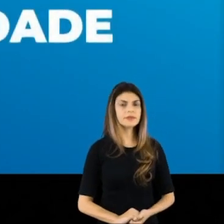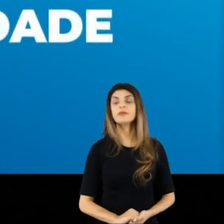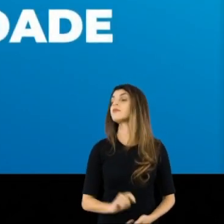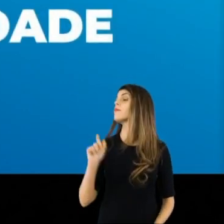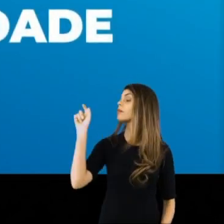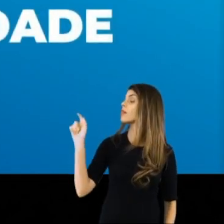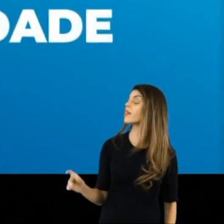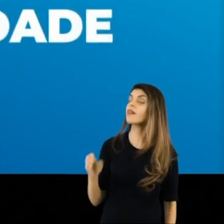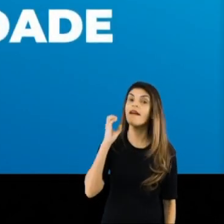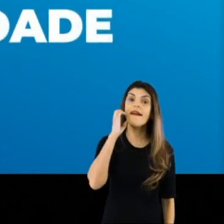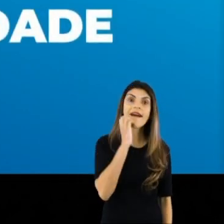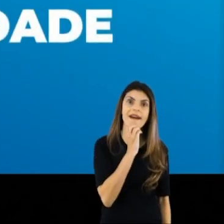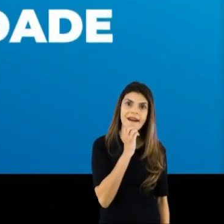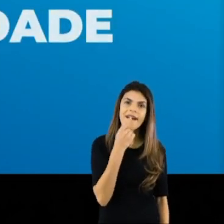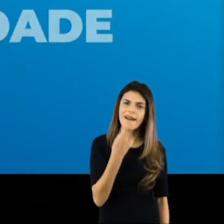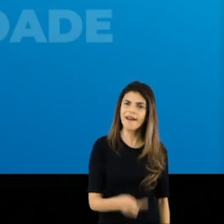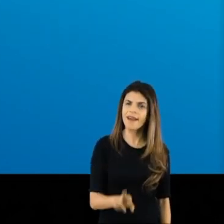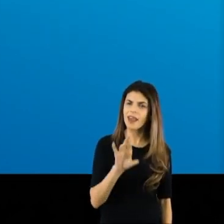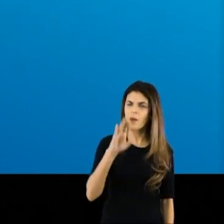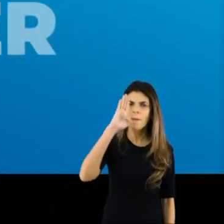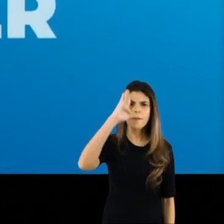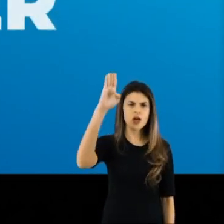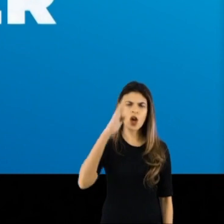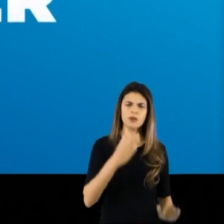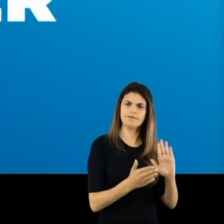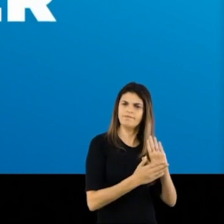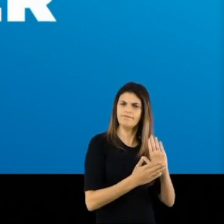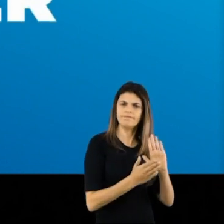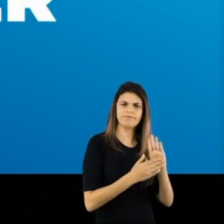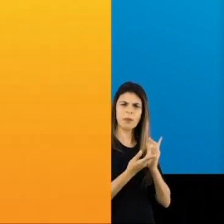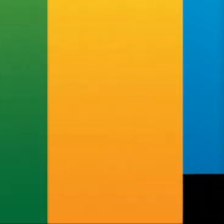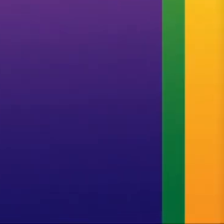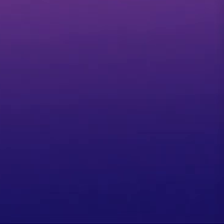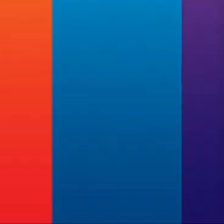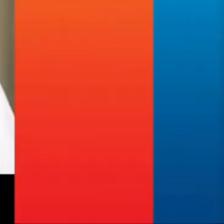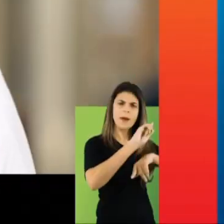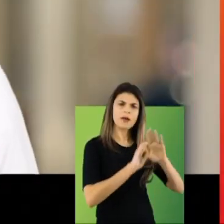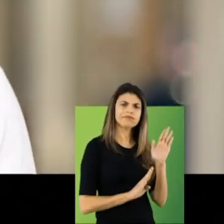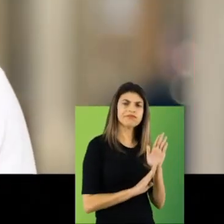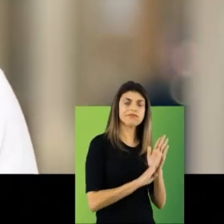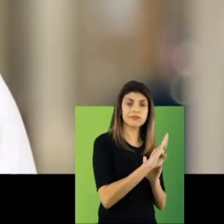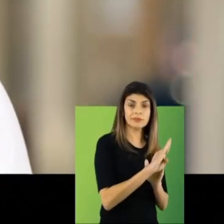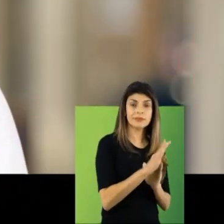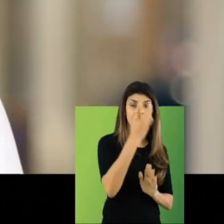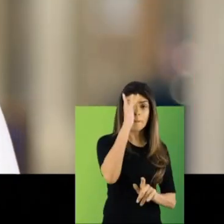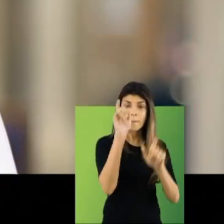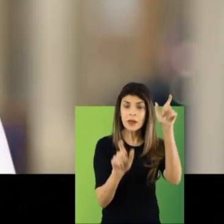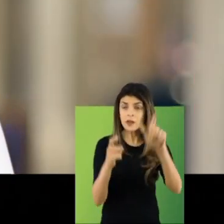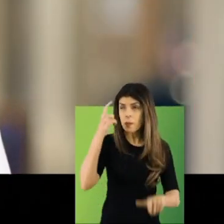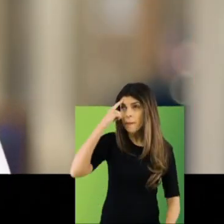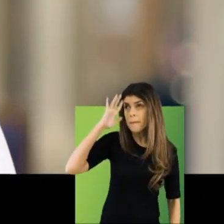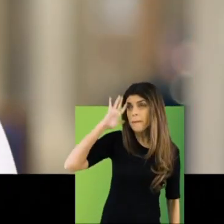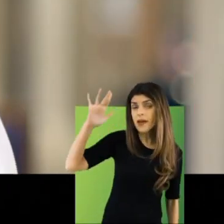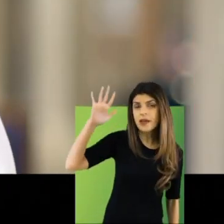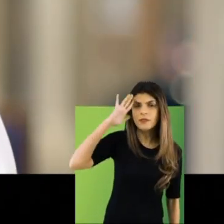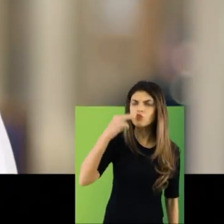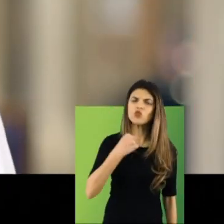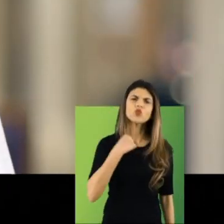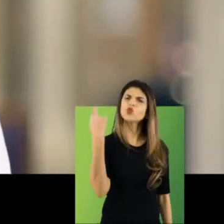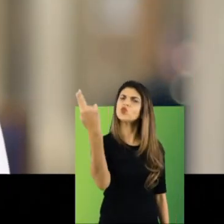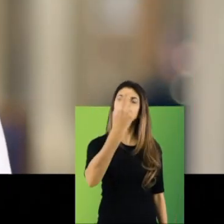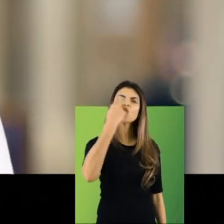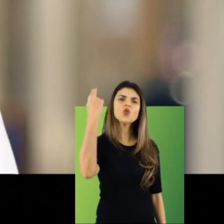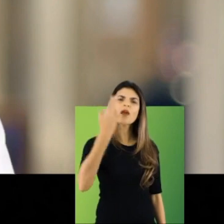Castro, o Rio de Janeiro tem uma prioridade. Voltar a crescer. Diferente do que muita gente pensa, não dá para